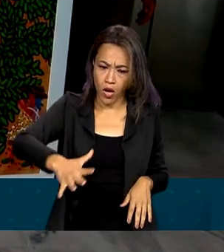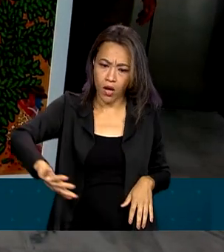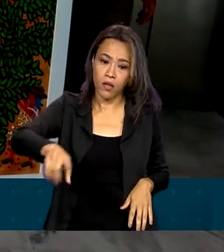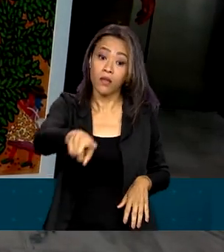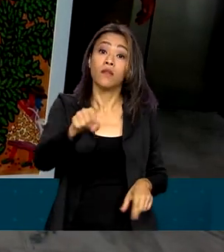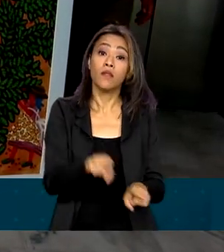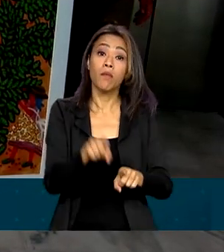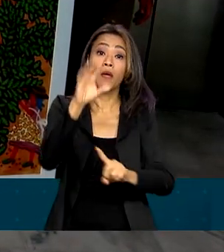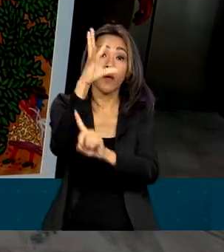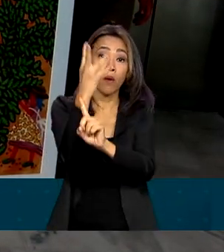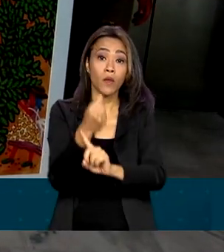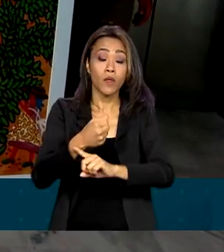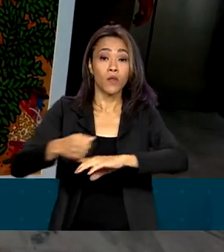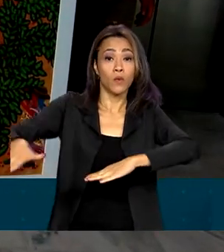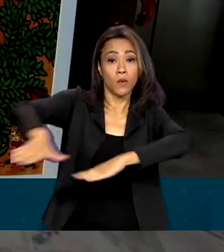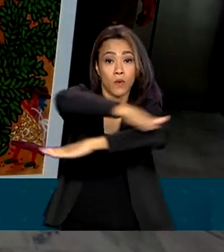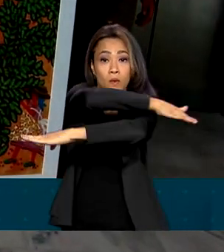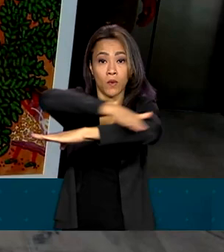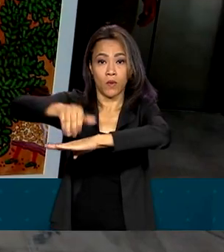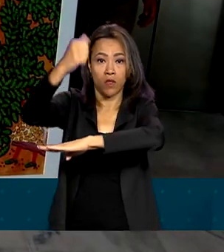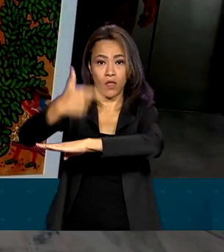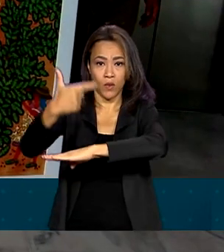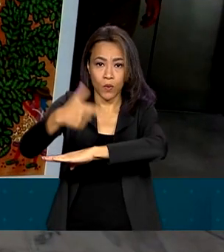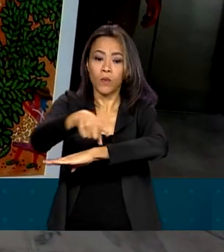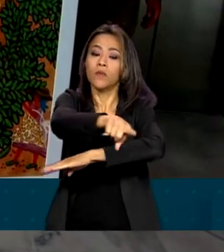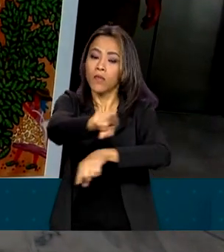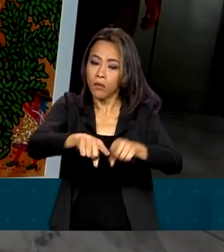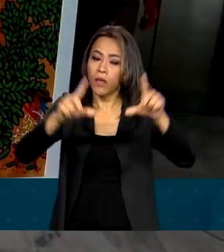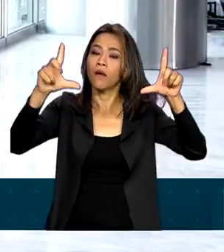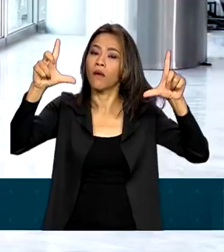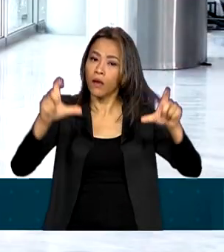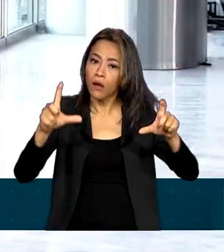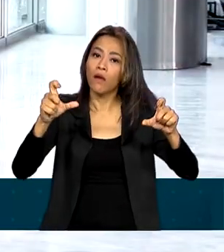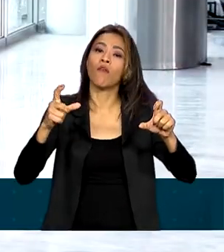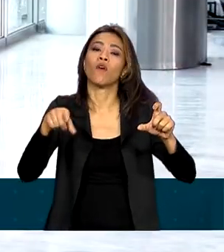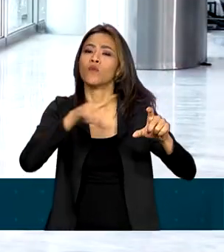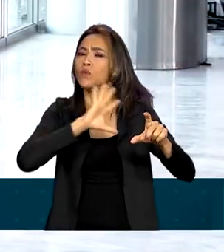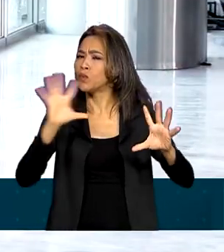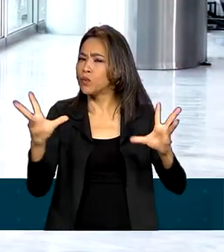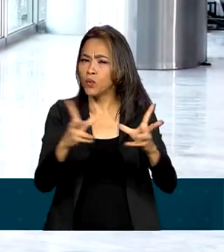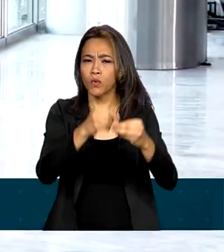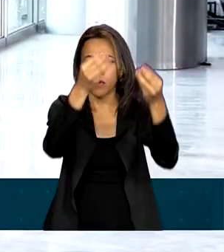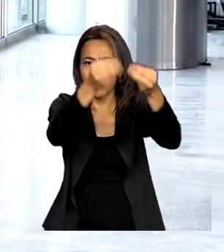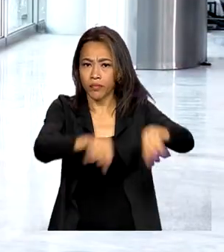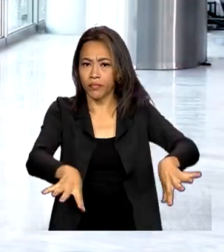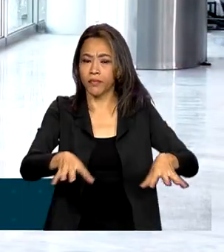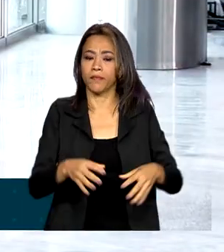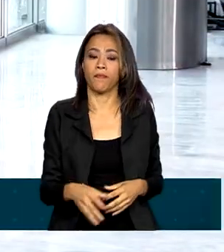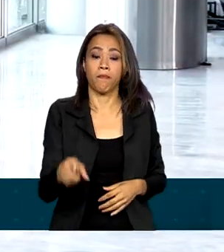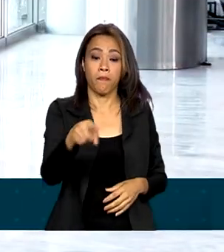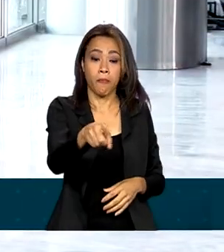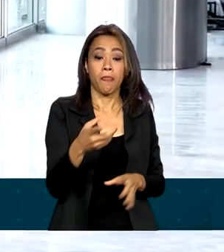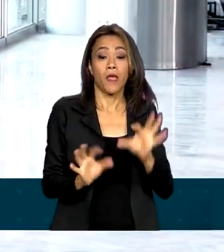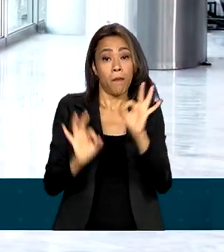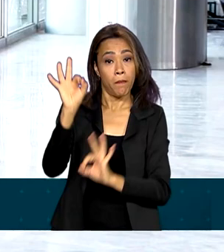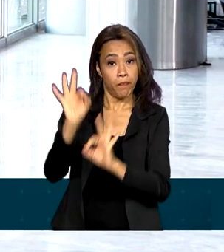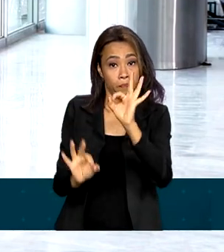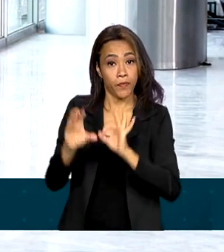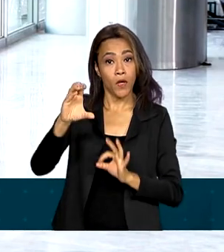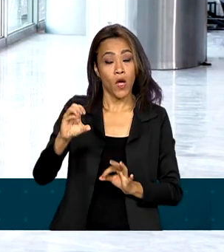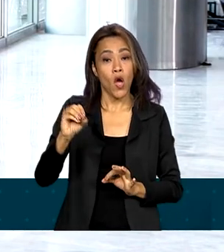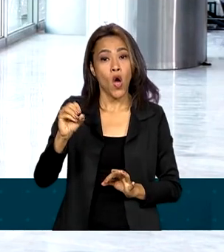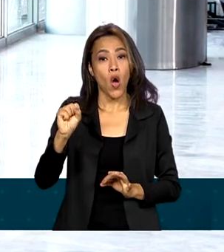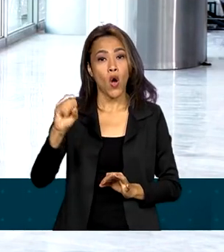com pinturas e fotografias também foram vandalizados. O edifício do Palácio do Planalto, projetado pelo arquiteto Oscar